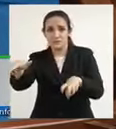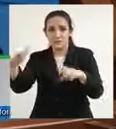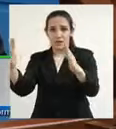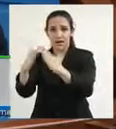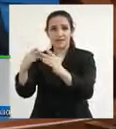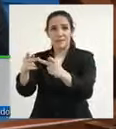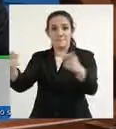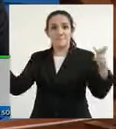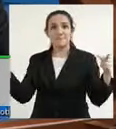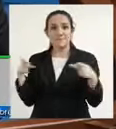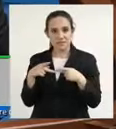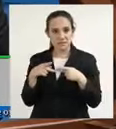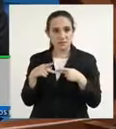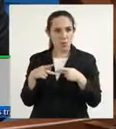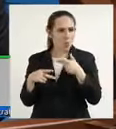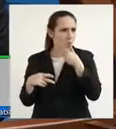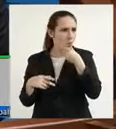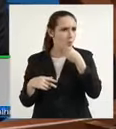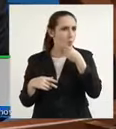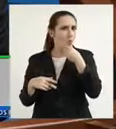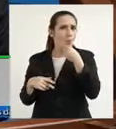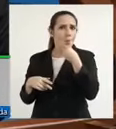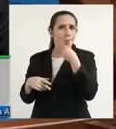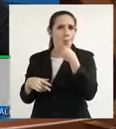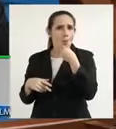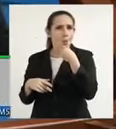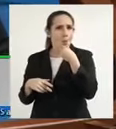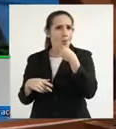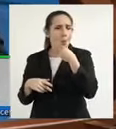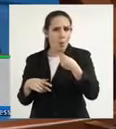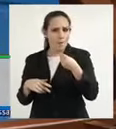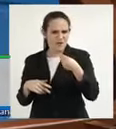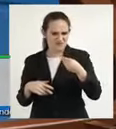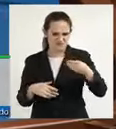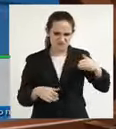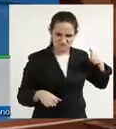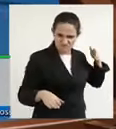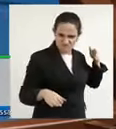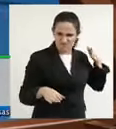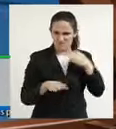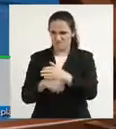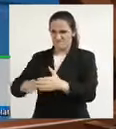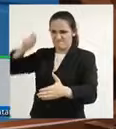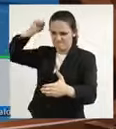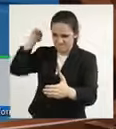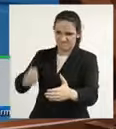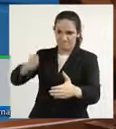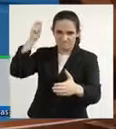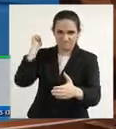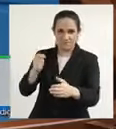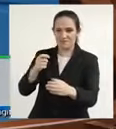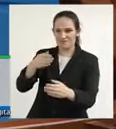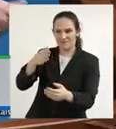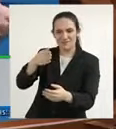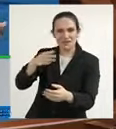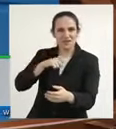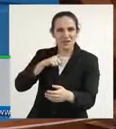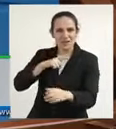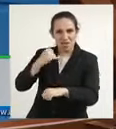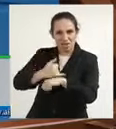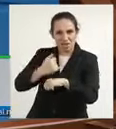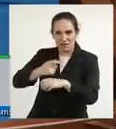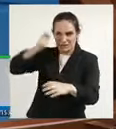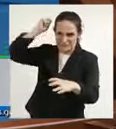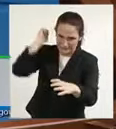e tirou a vida dela machadada, na frente do filho. Quando prenderam esse cidadão, e que foram,